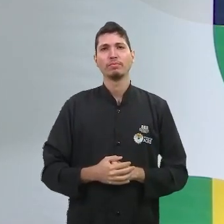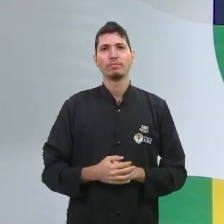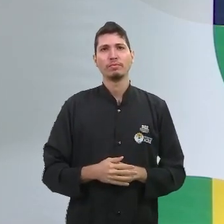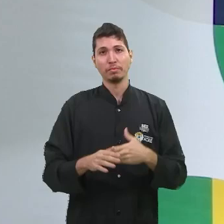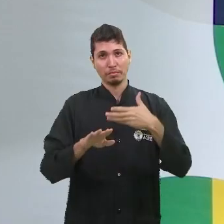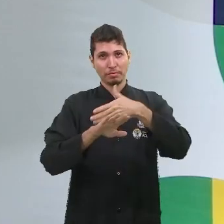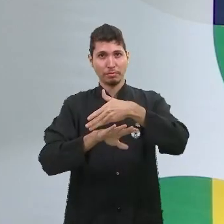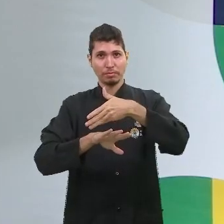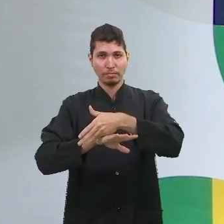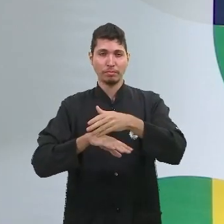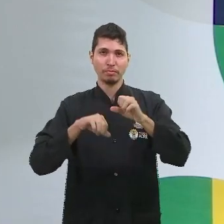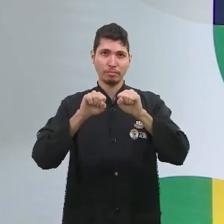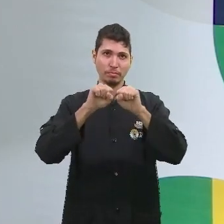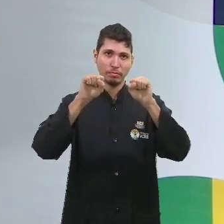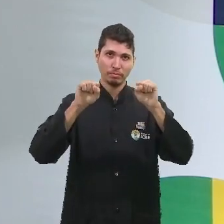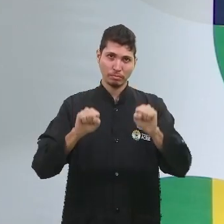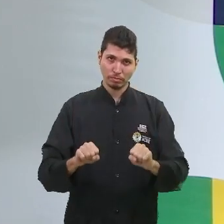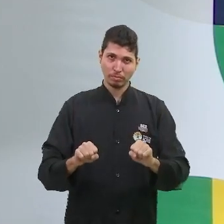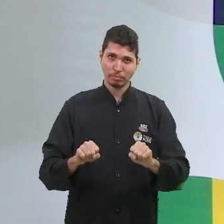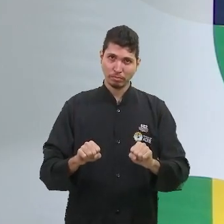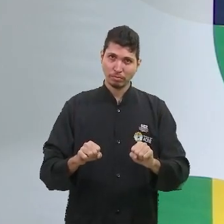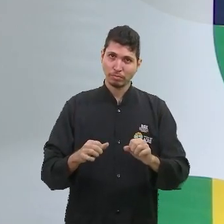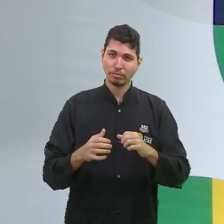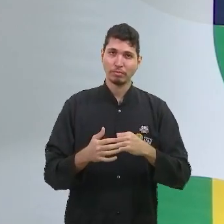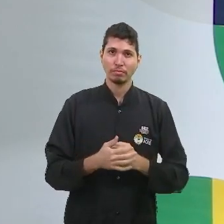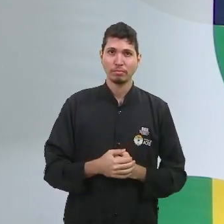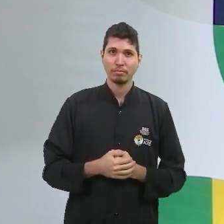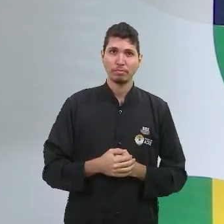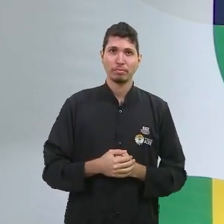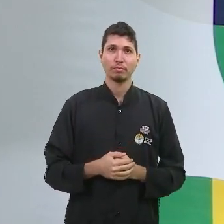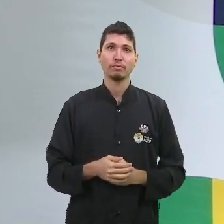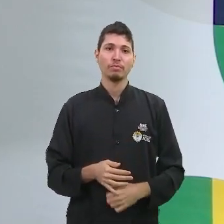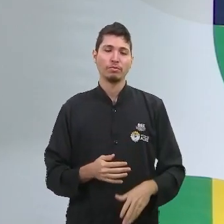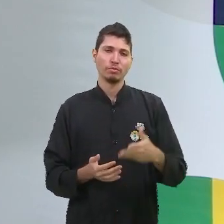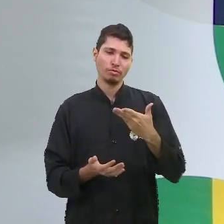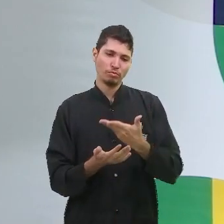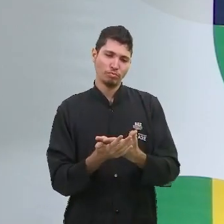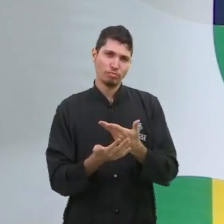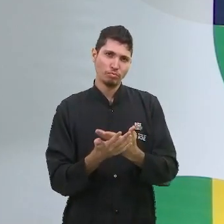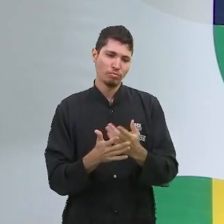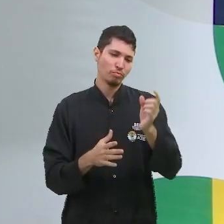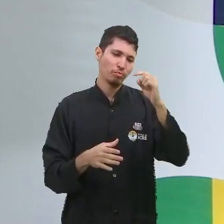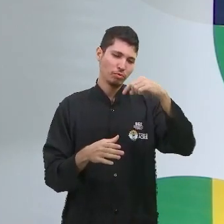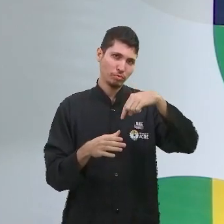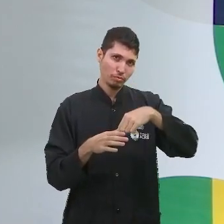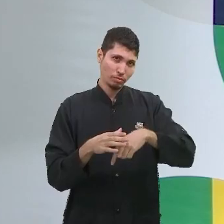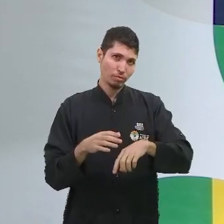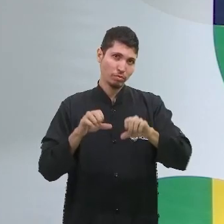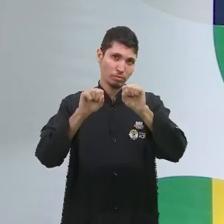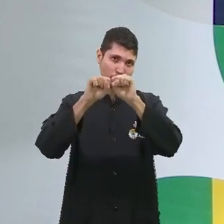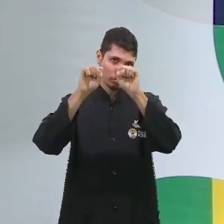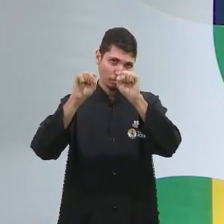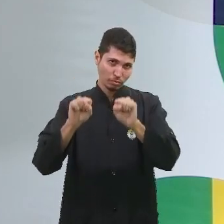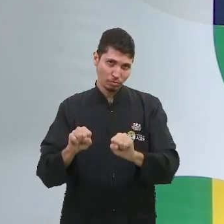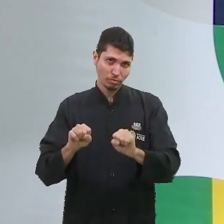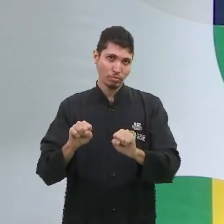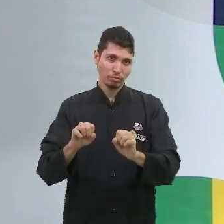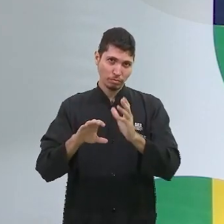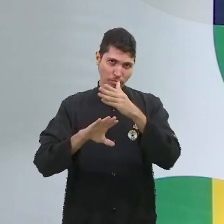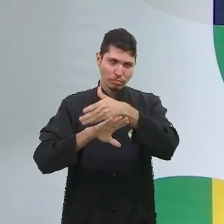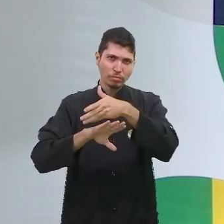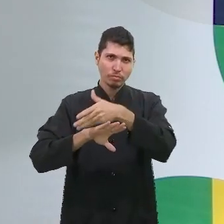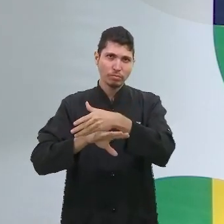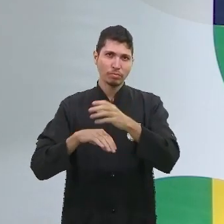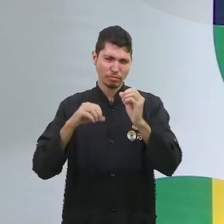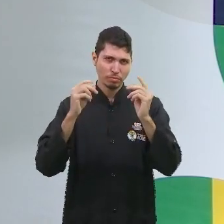aprendizagem e não deixe de aprender e aprimorar o seu conhecimento com os nossos materiais complementares. Um